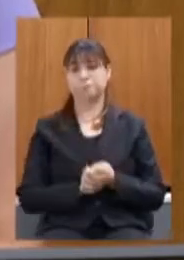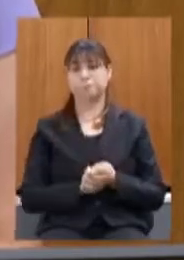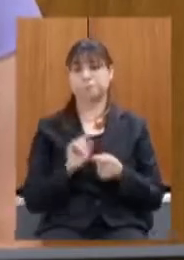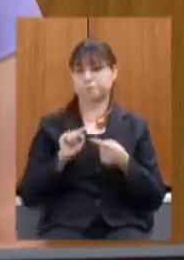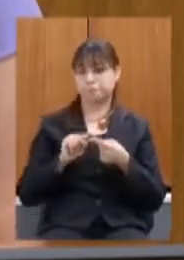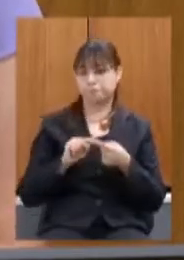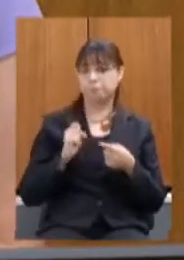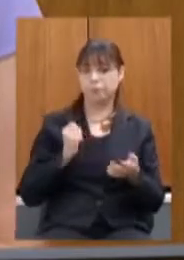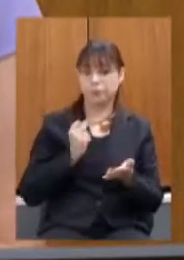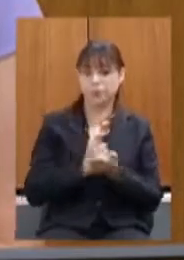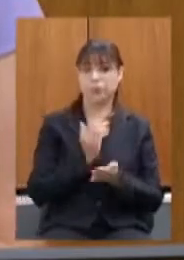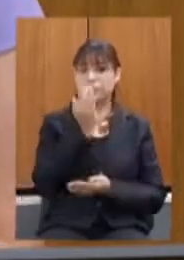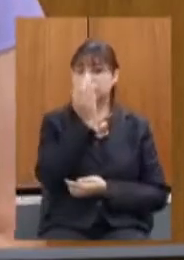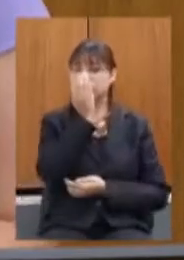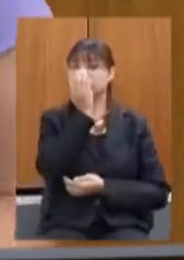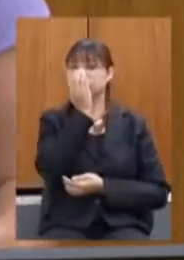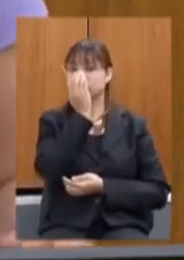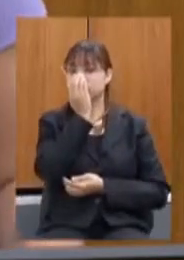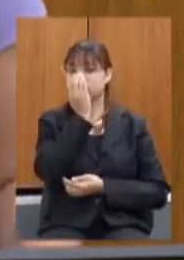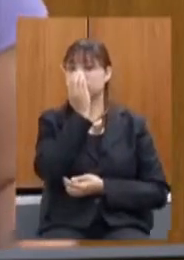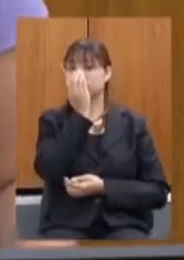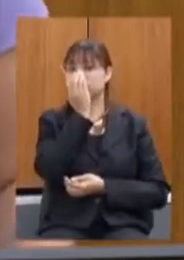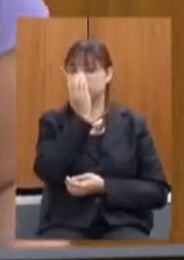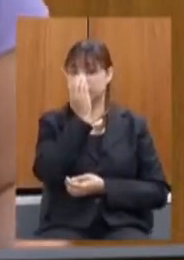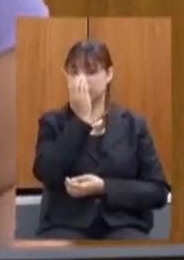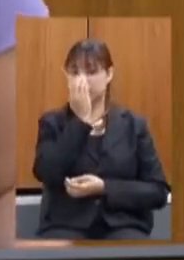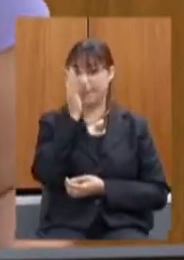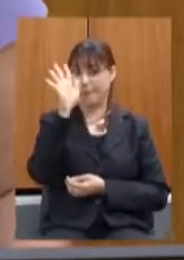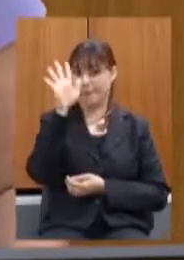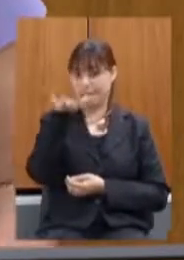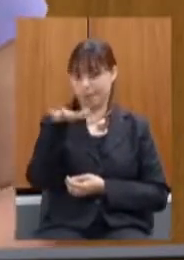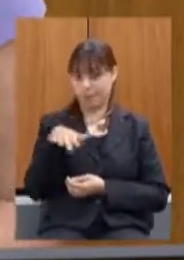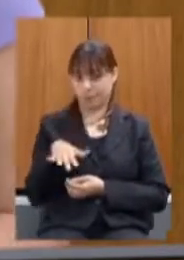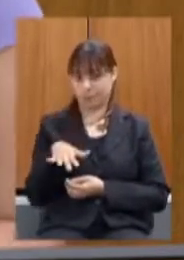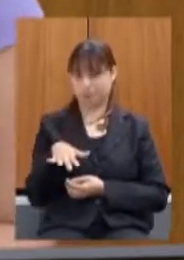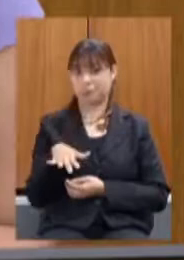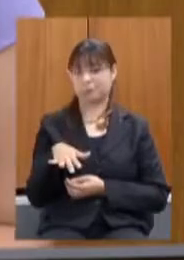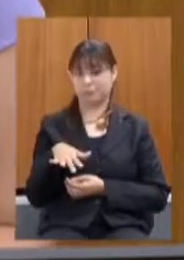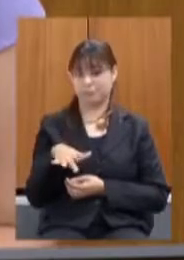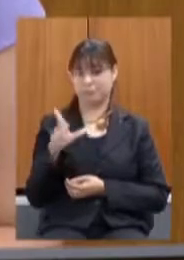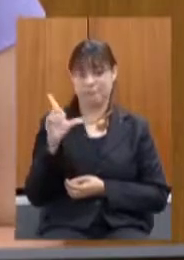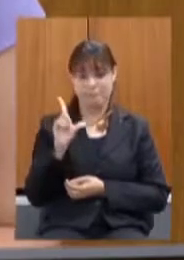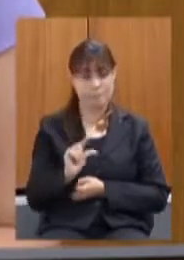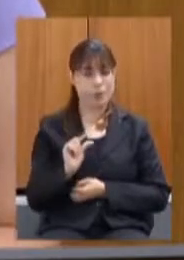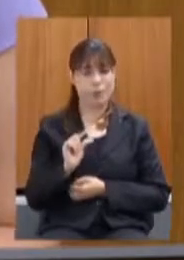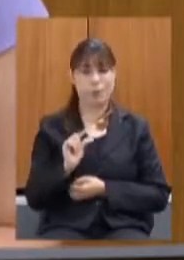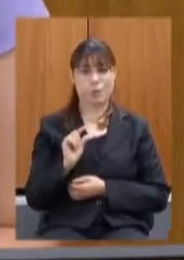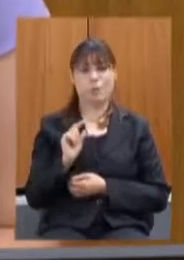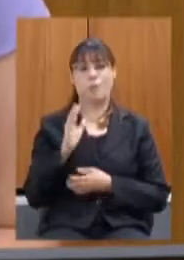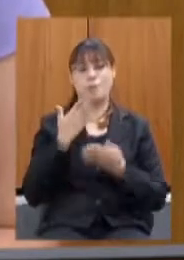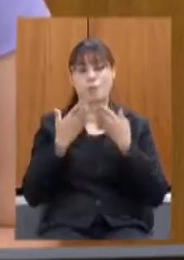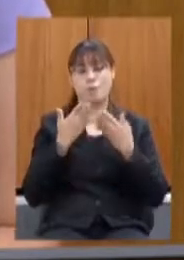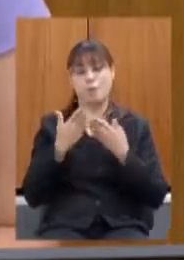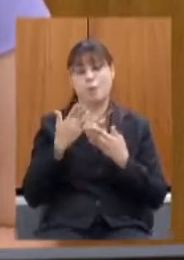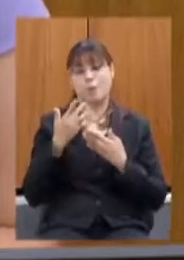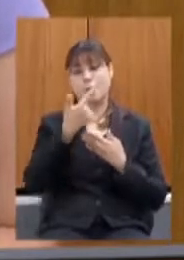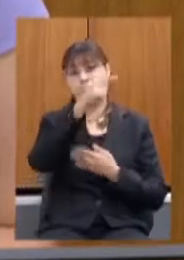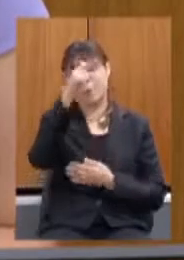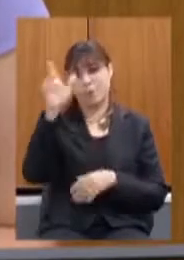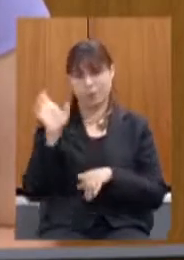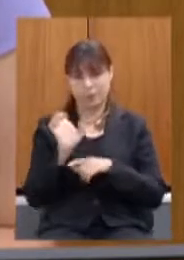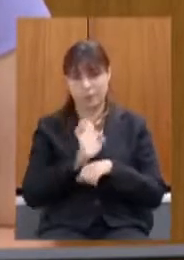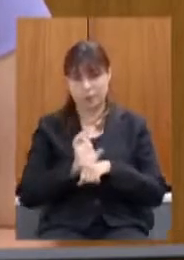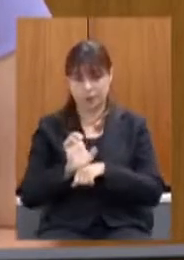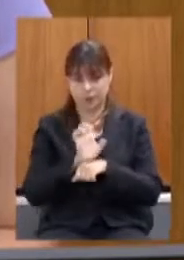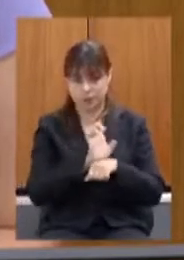a compra dos respiradores pelo menor preço de mercado em relação ao que foi visto